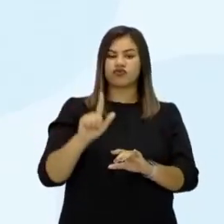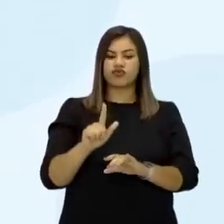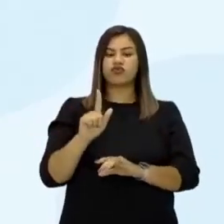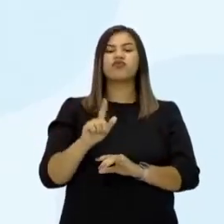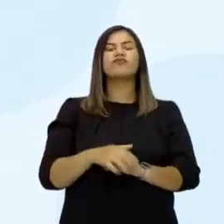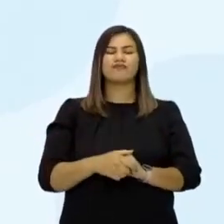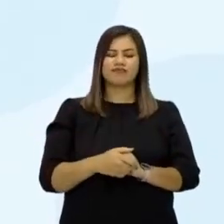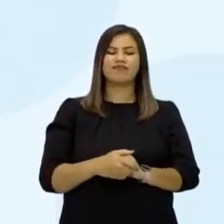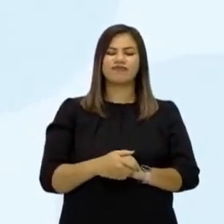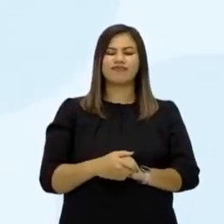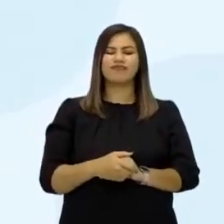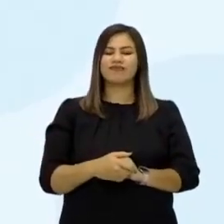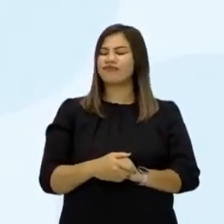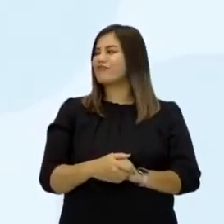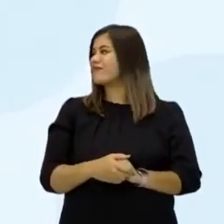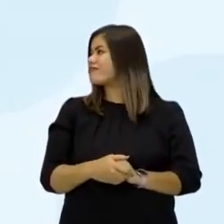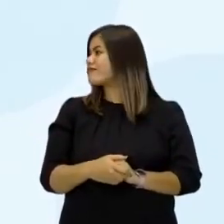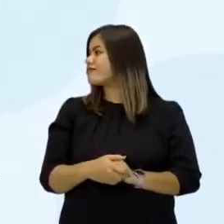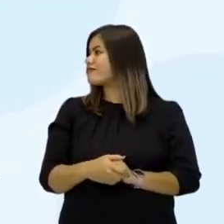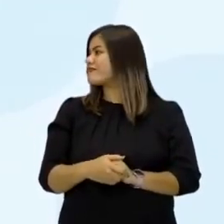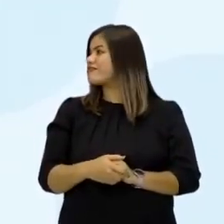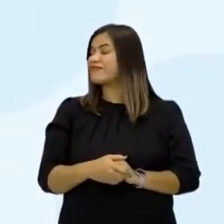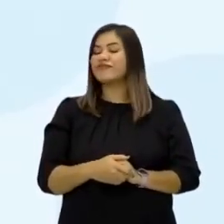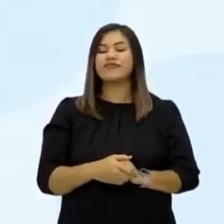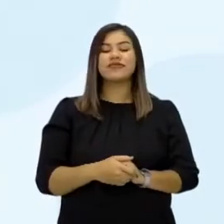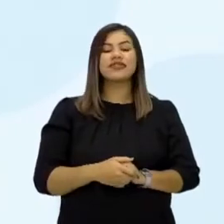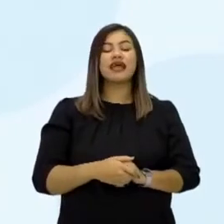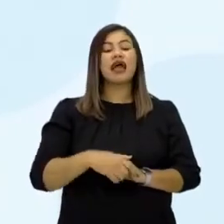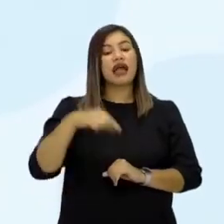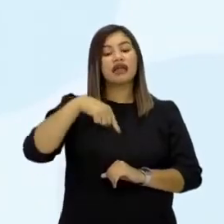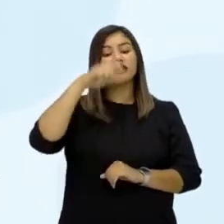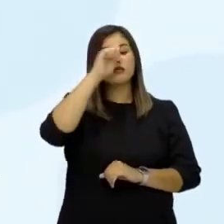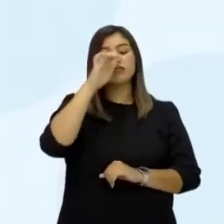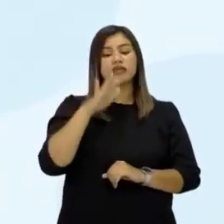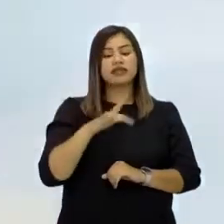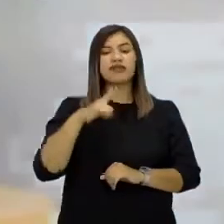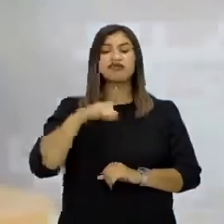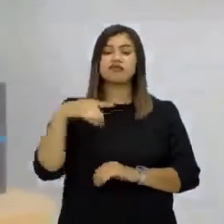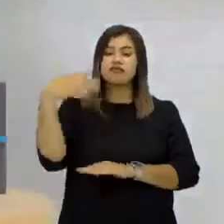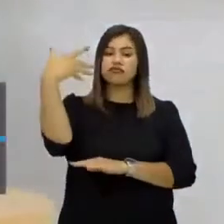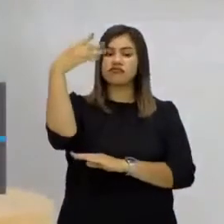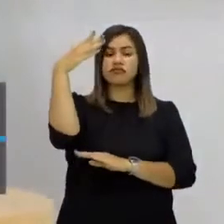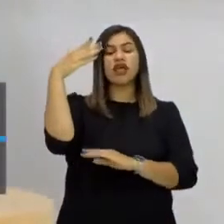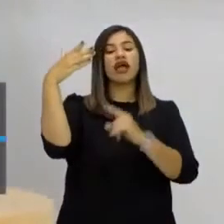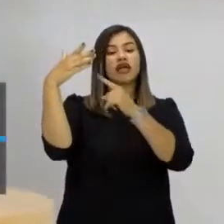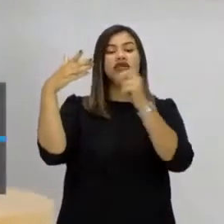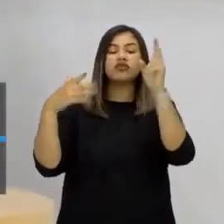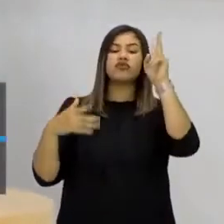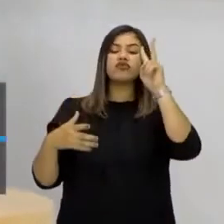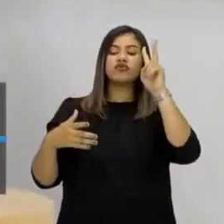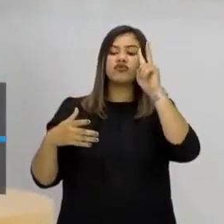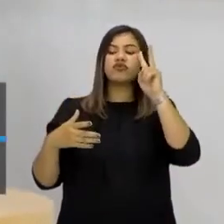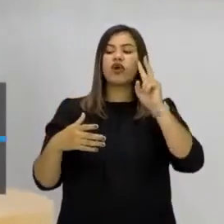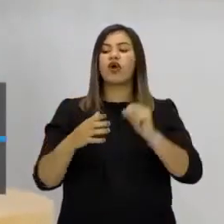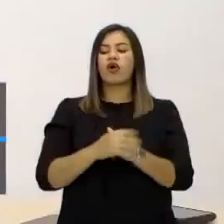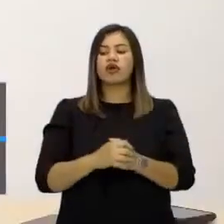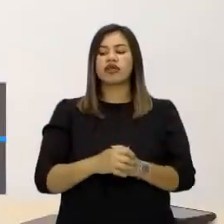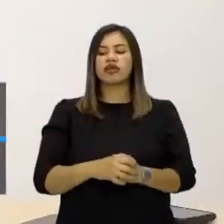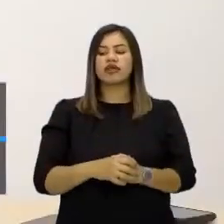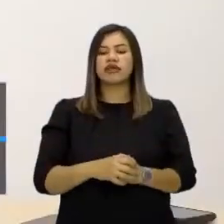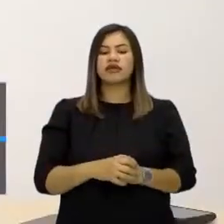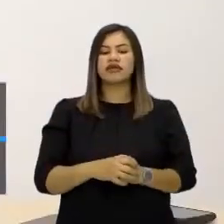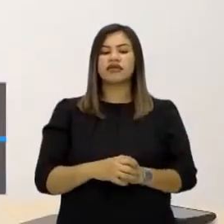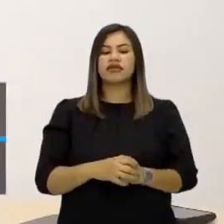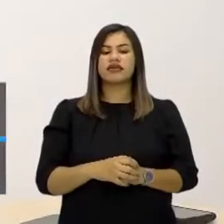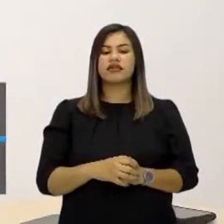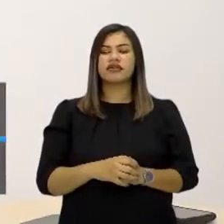bandeira da União Europeia com o seu histórico, né, a bandeira do Brasil tem seu histórico, né, todas as bandeiras têm aí, né, um cunho histórico. Essas aí todas as estrelas são do